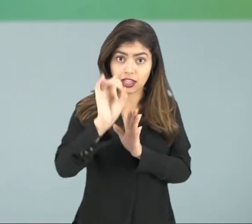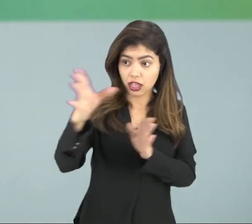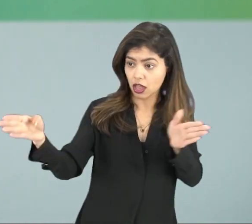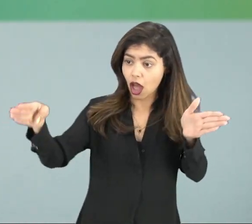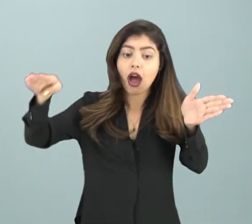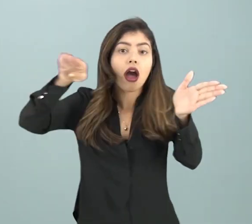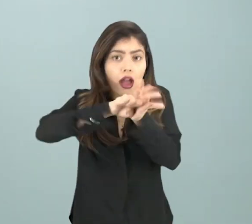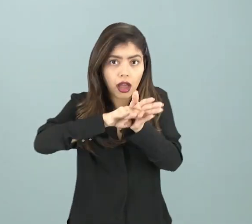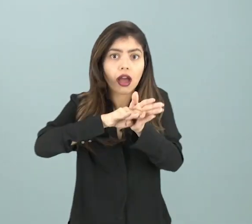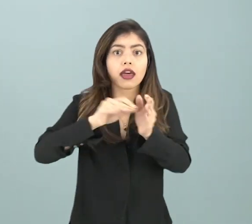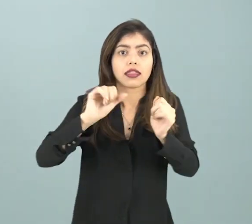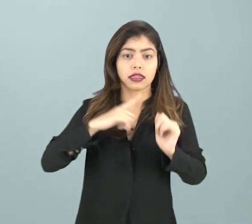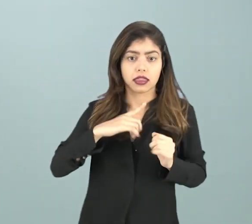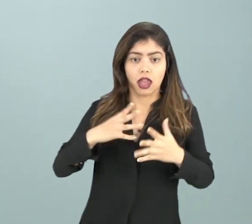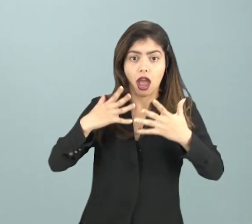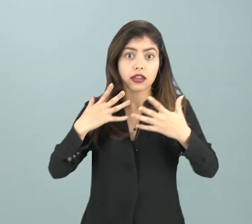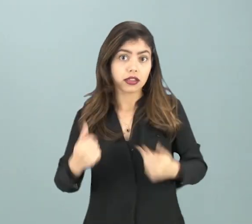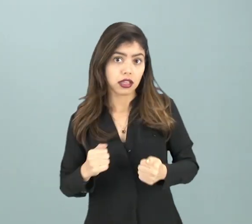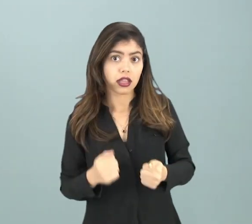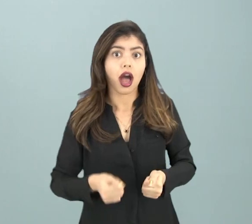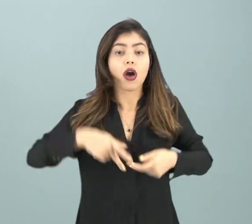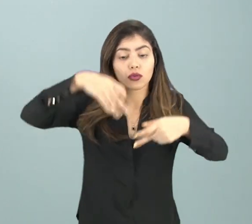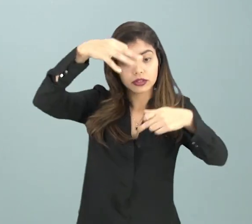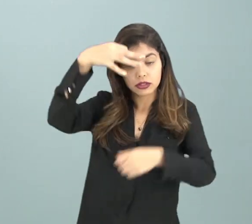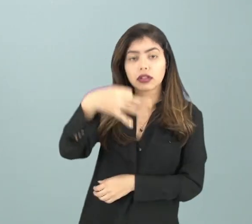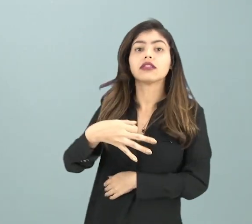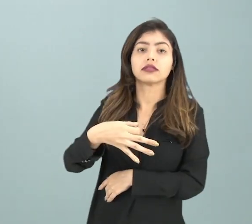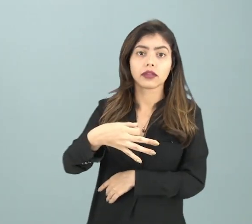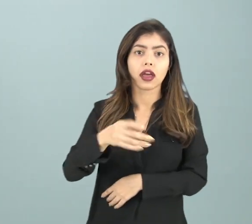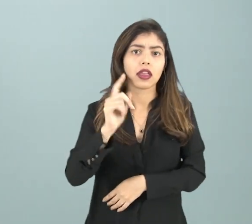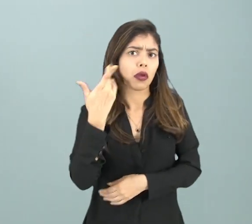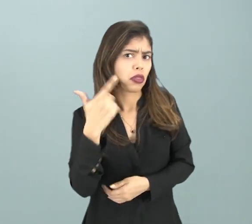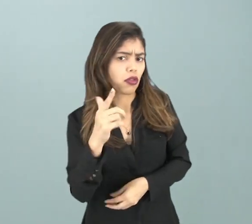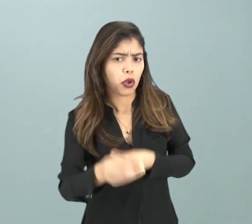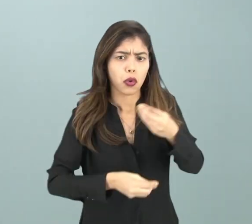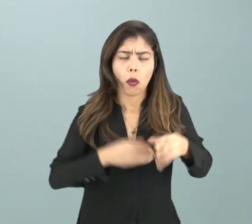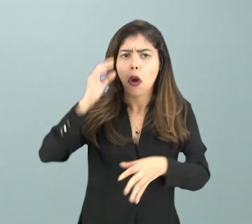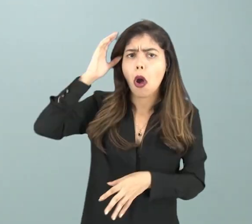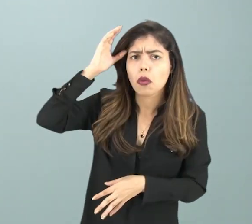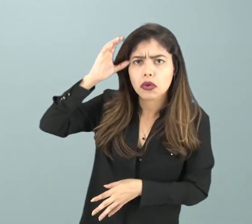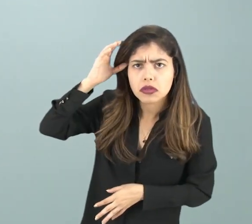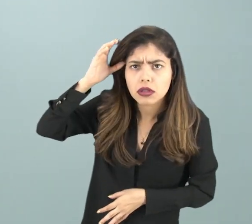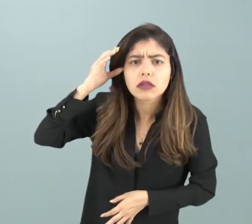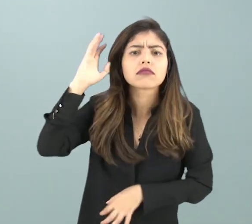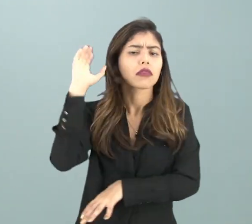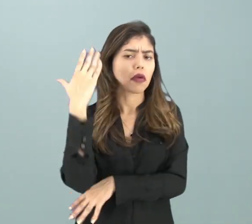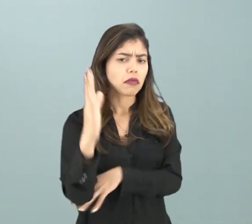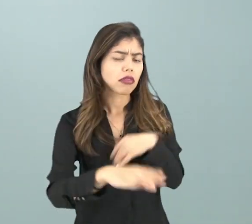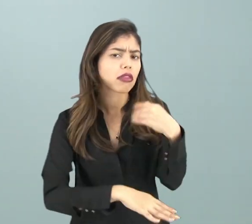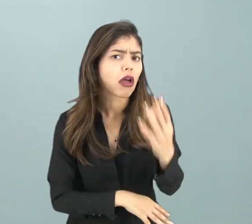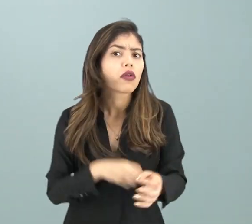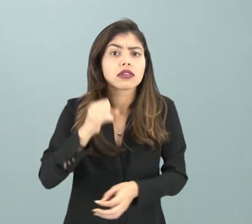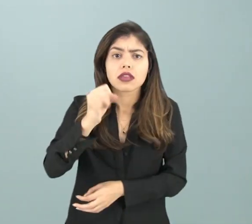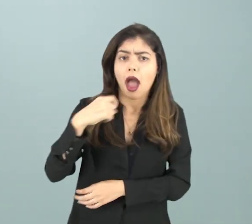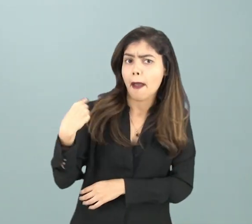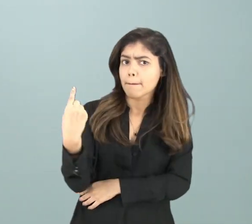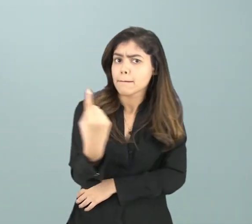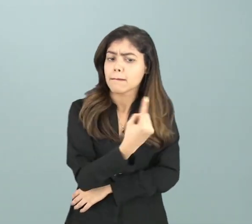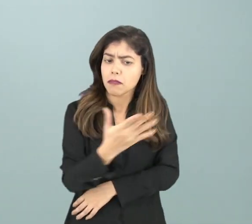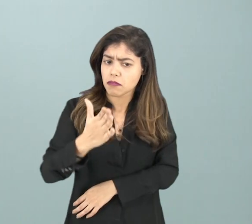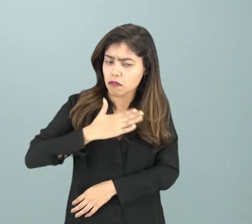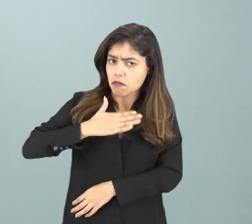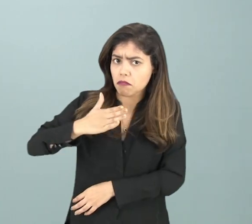atitude. Então, não adianta eu ter uma consciência ambiental se as minhas